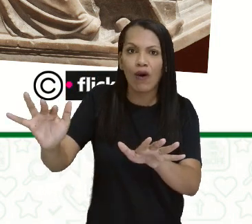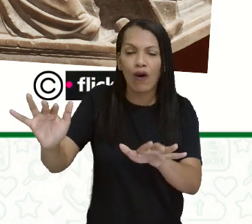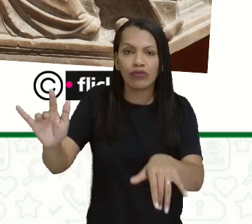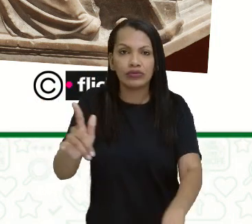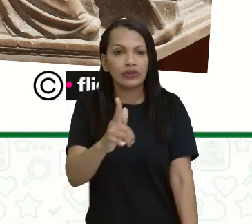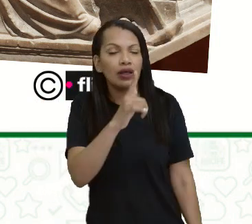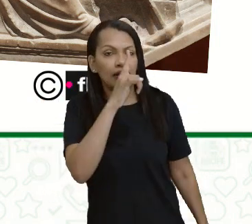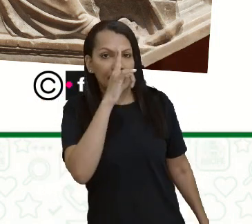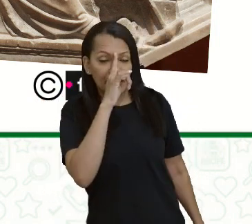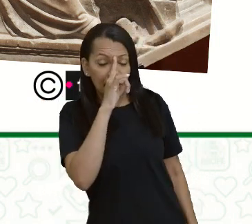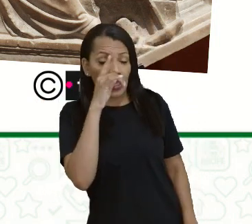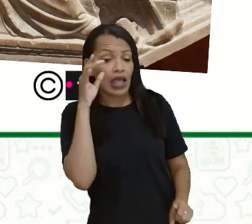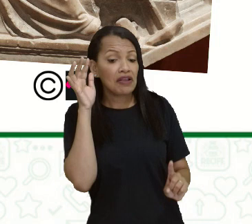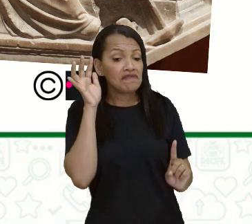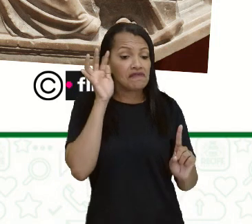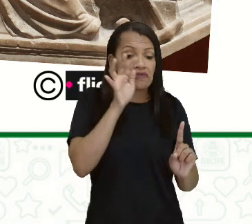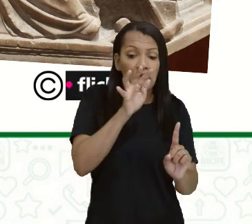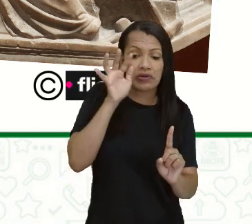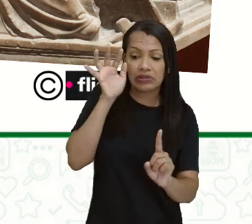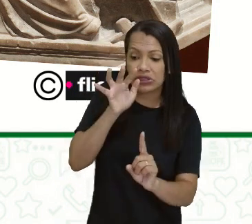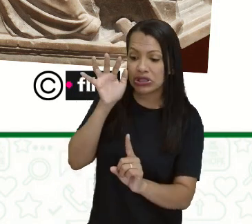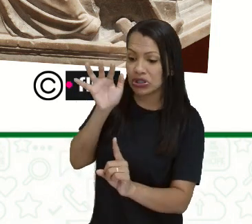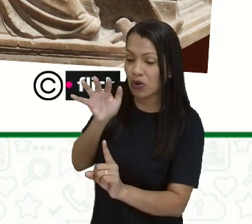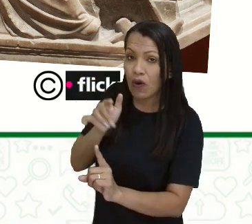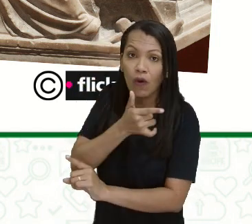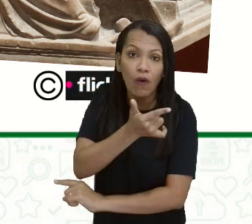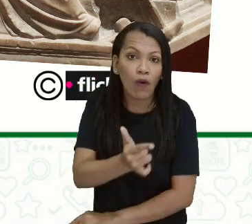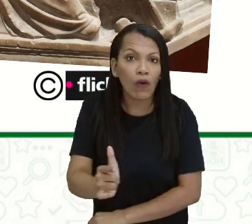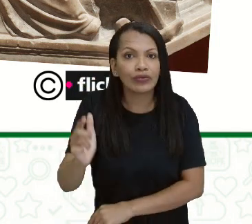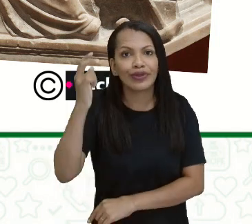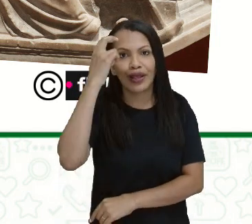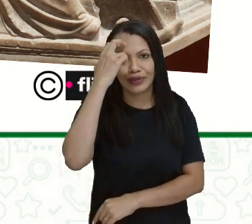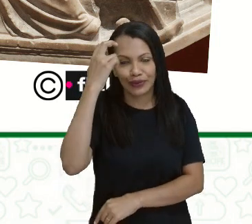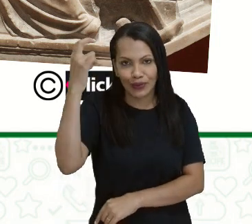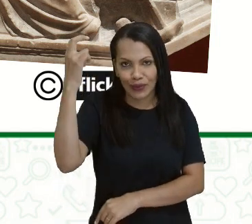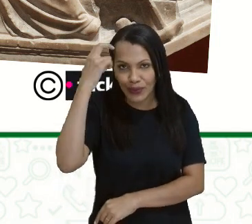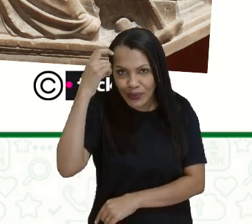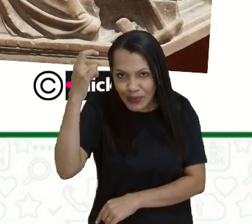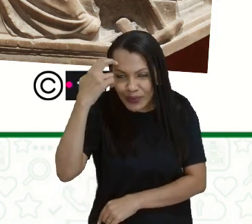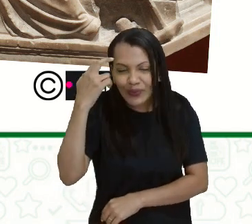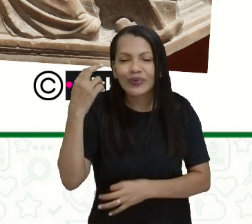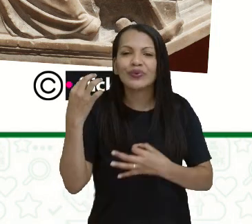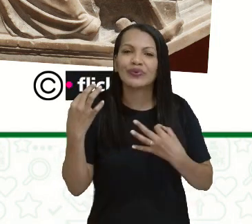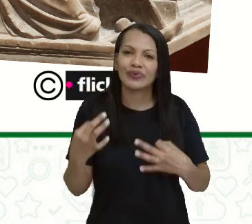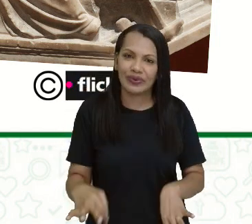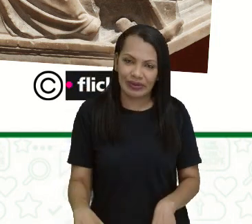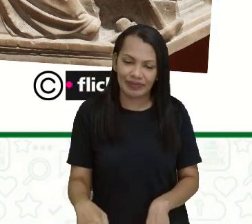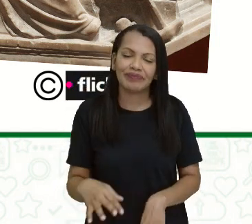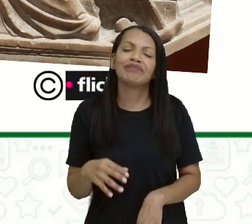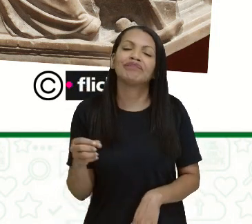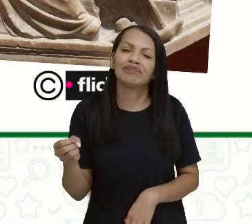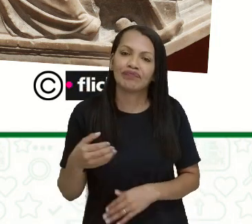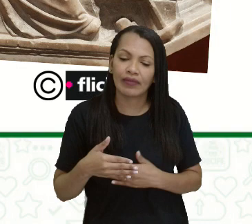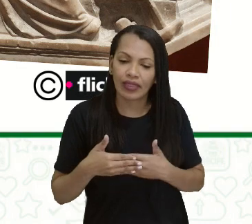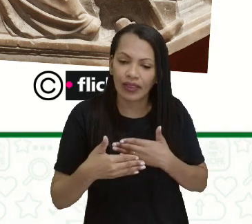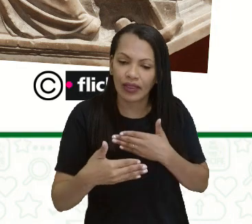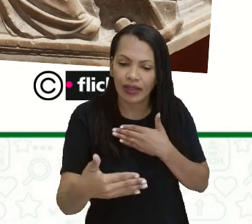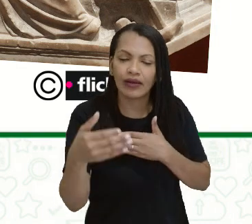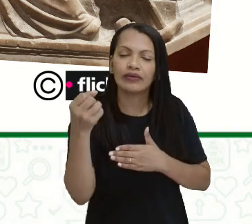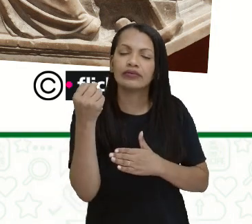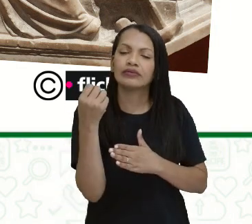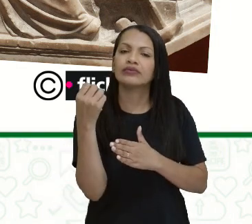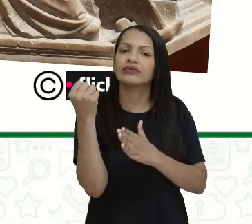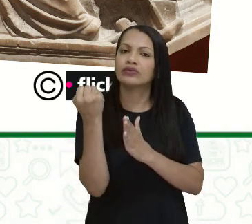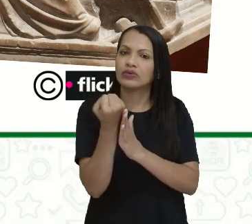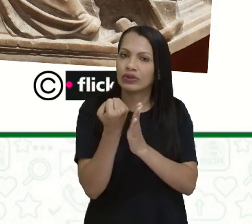influenciou a cultura ocidental em outros momentos, no Renascimento e mais para frente no século XVIII.